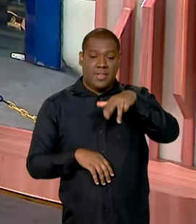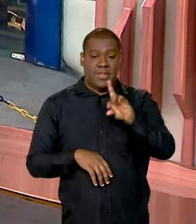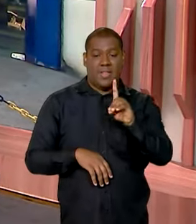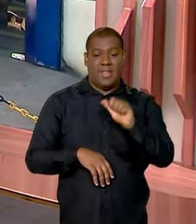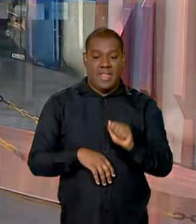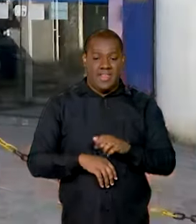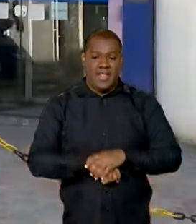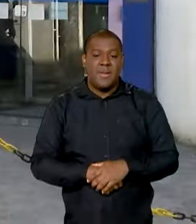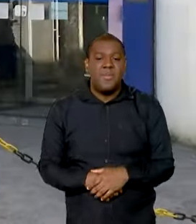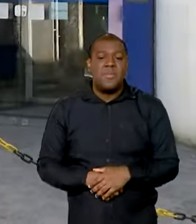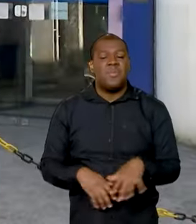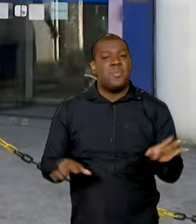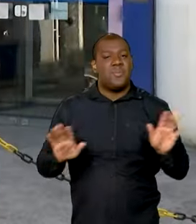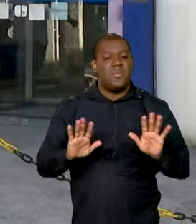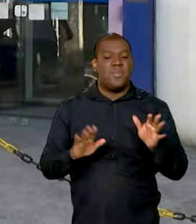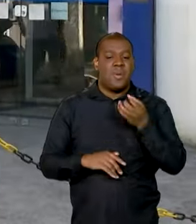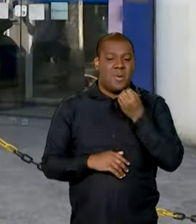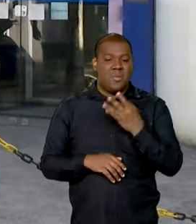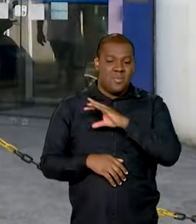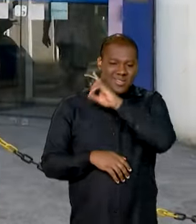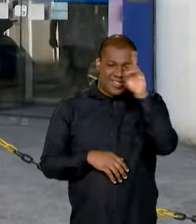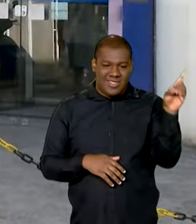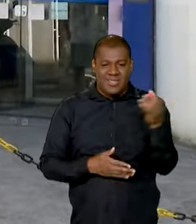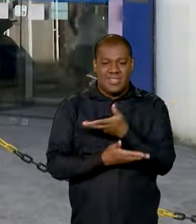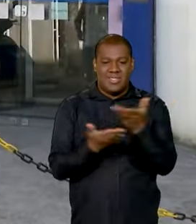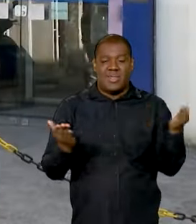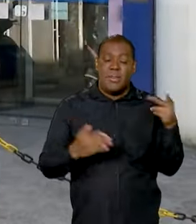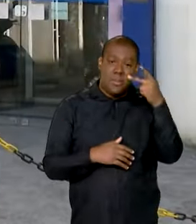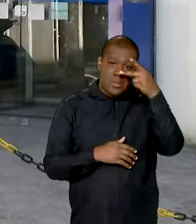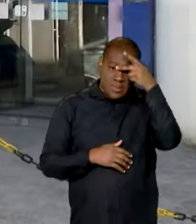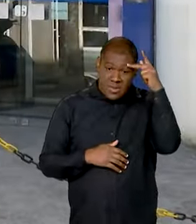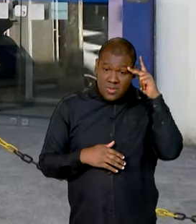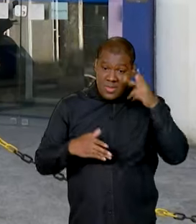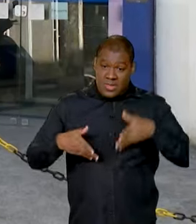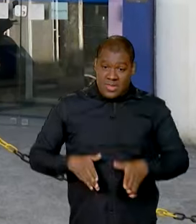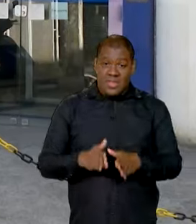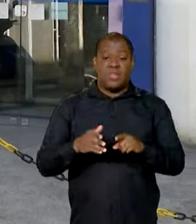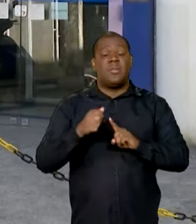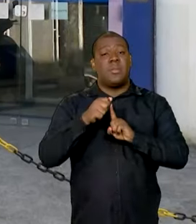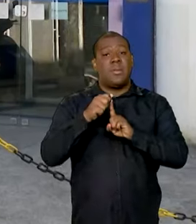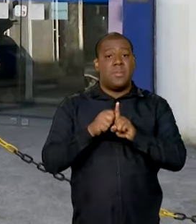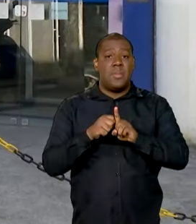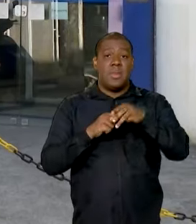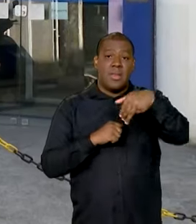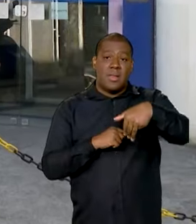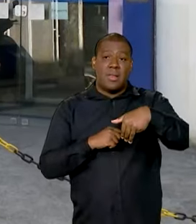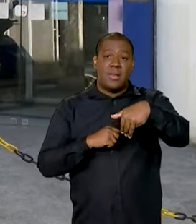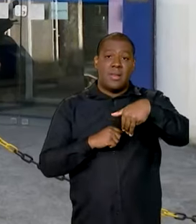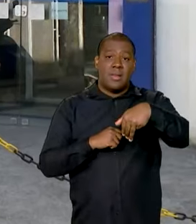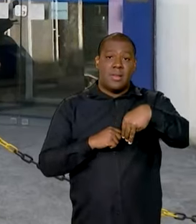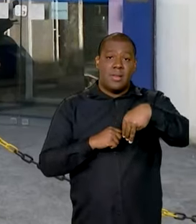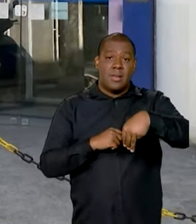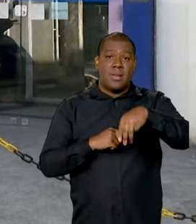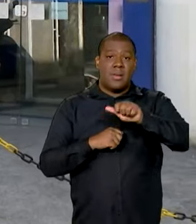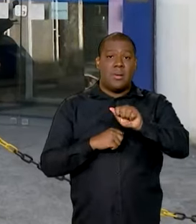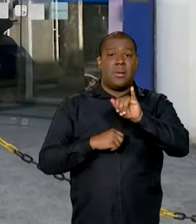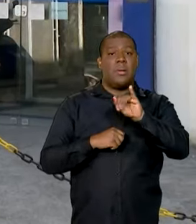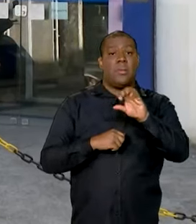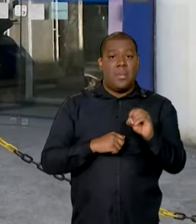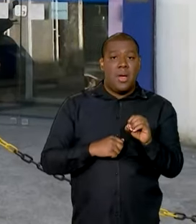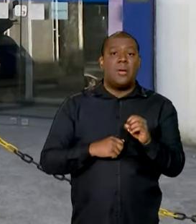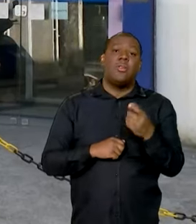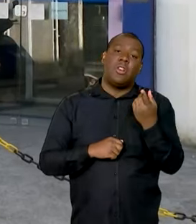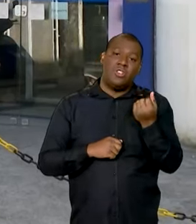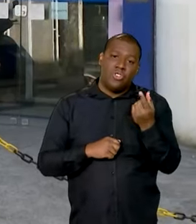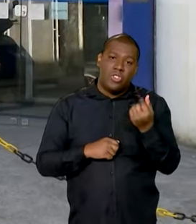Bom dia, Vanessa, e a quem nos acompanha. Quem nasceu em maio já pode fazer o saque aniversário do FGTS de hoje